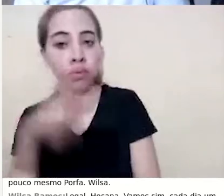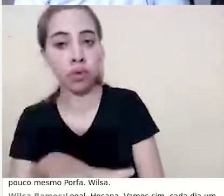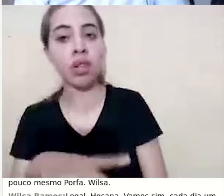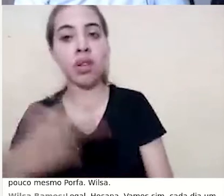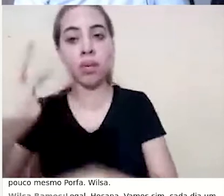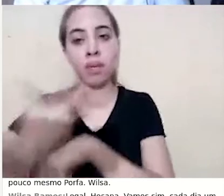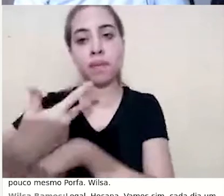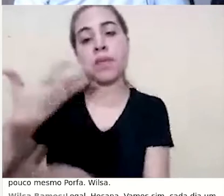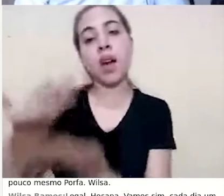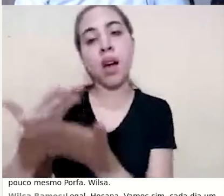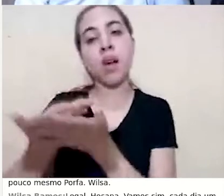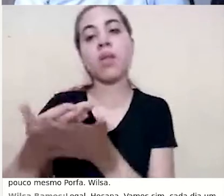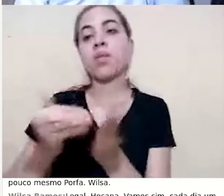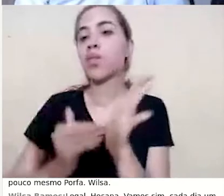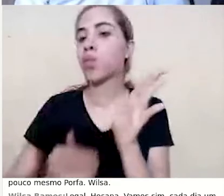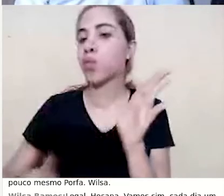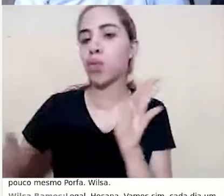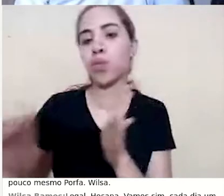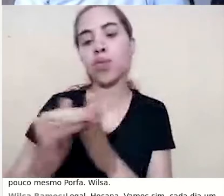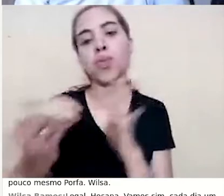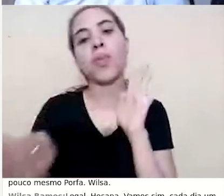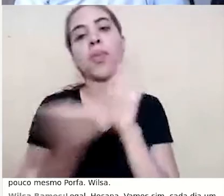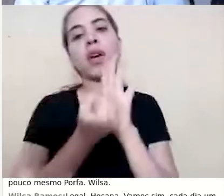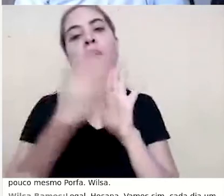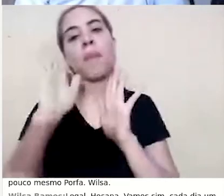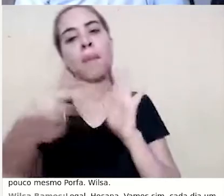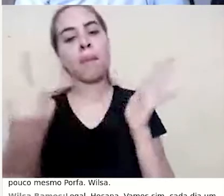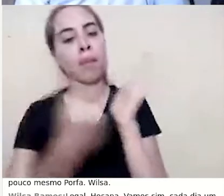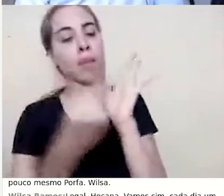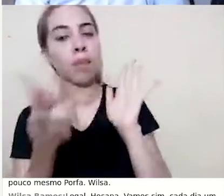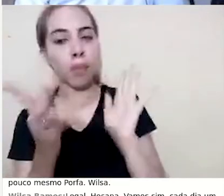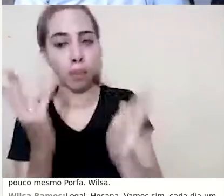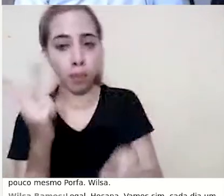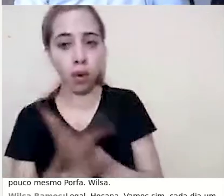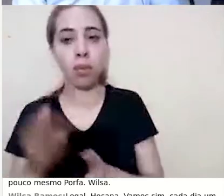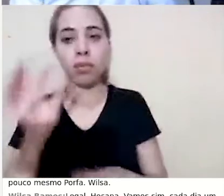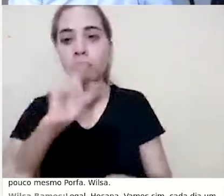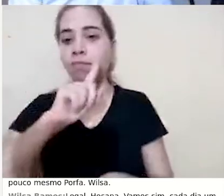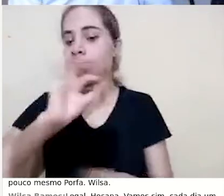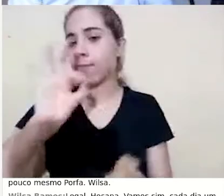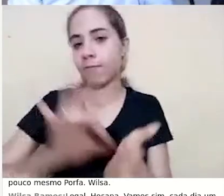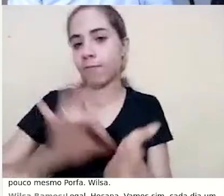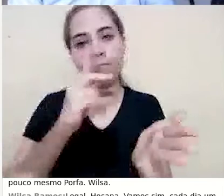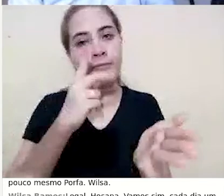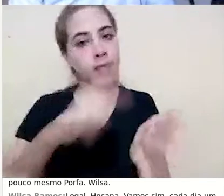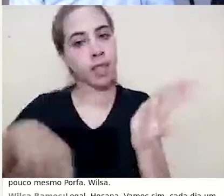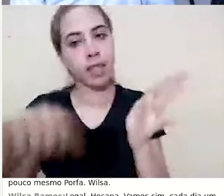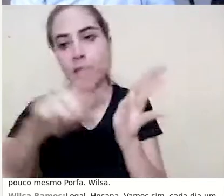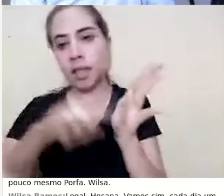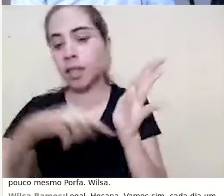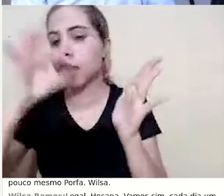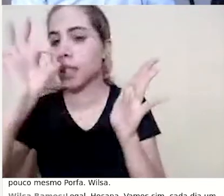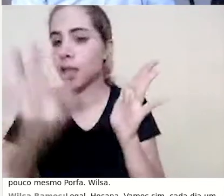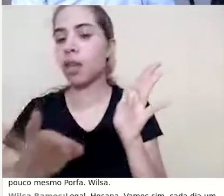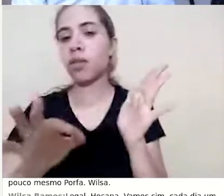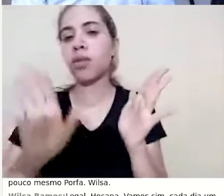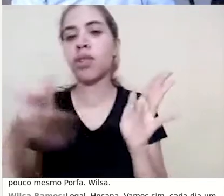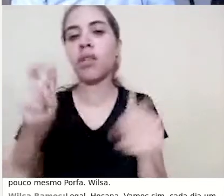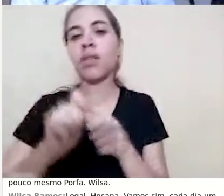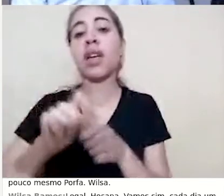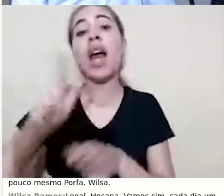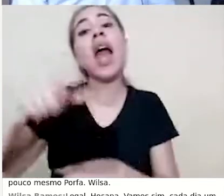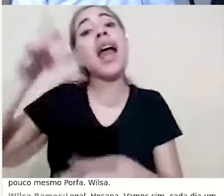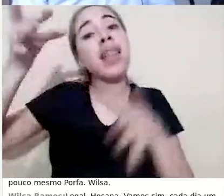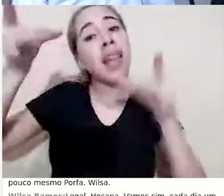todos estão marcados como realizada atividade. Tiago, esse é um detalhe